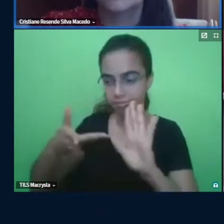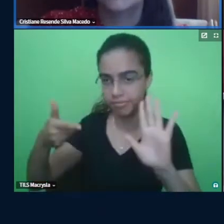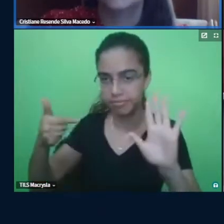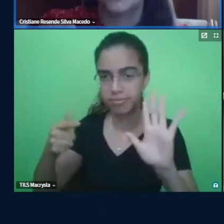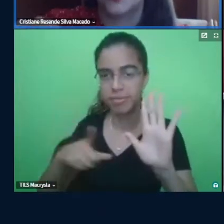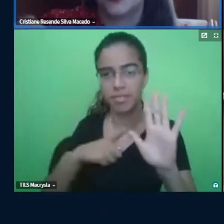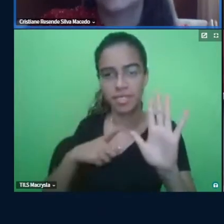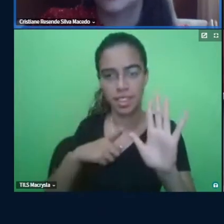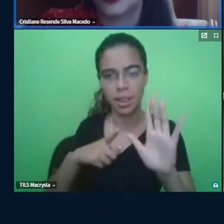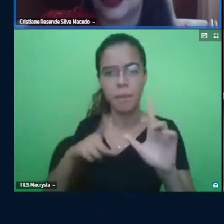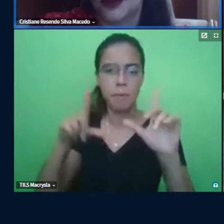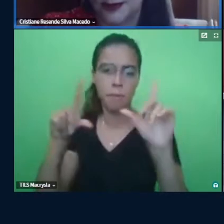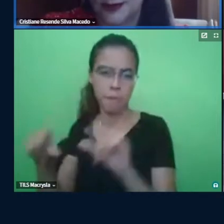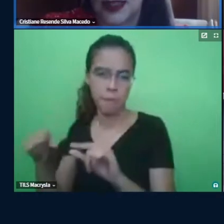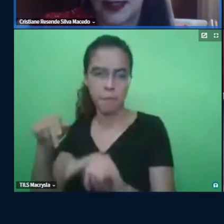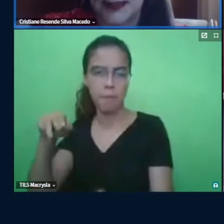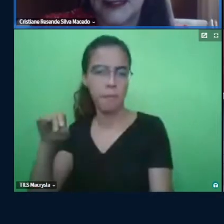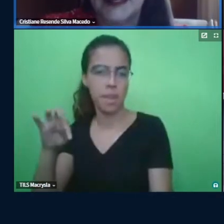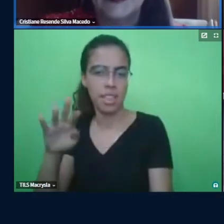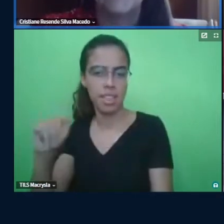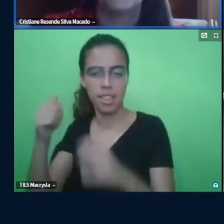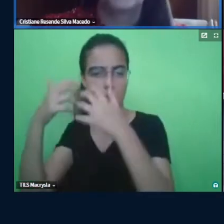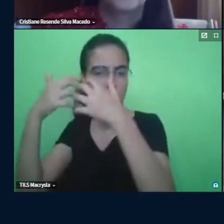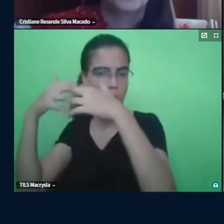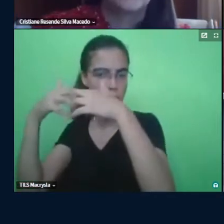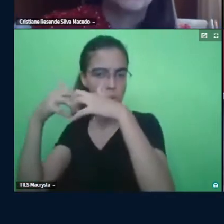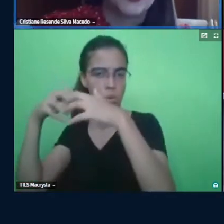metacognição é exigida, né?